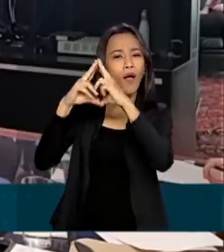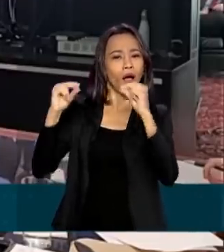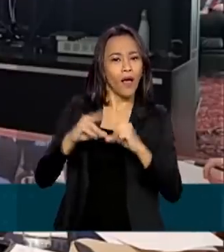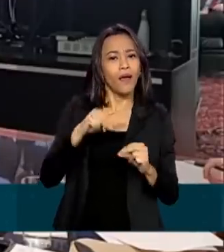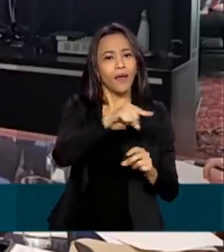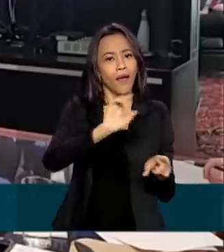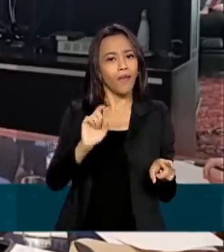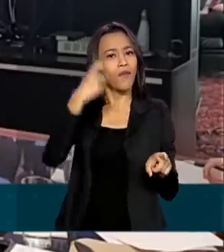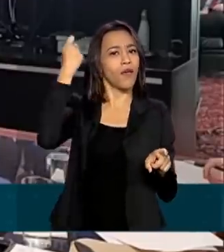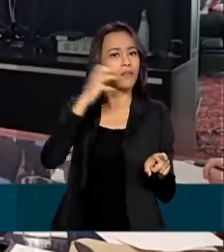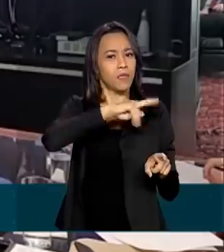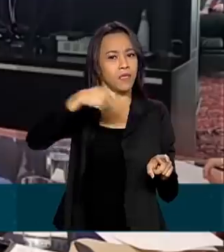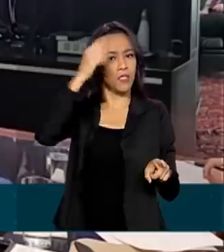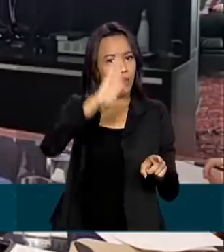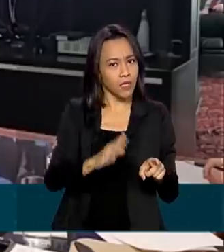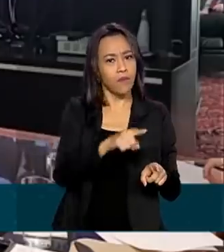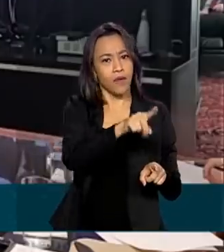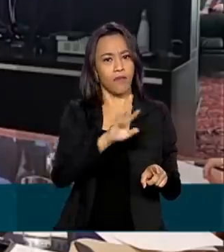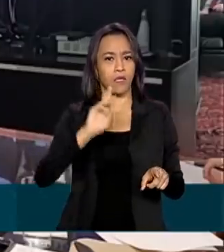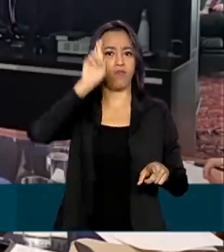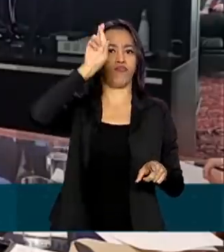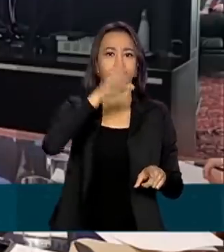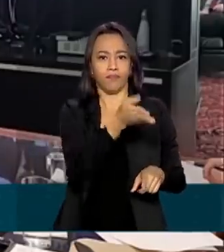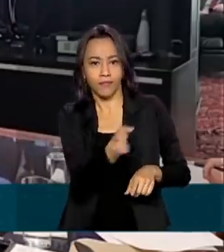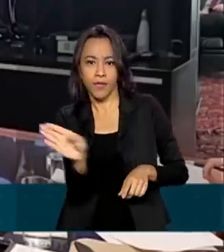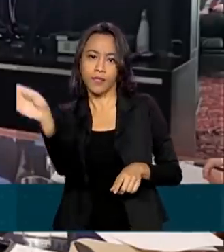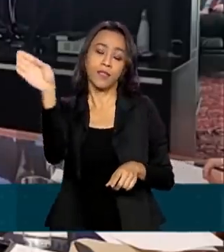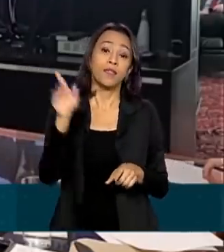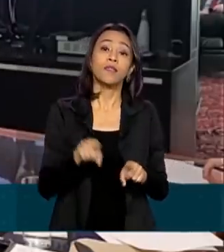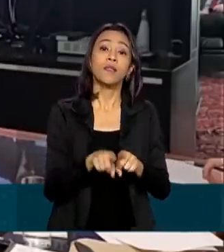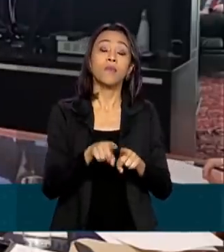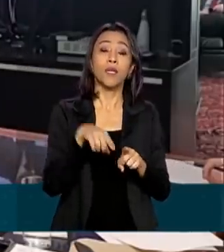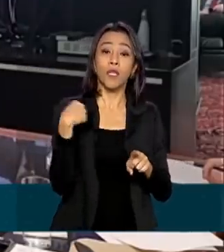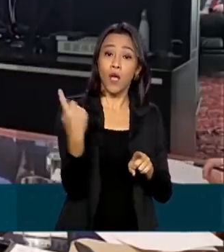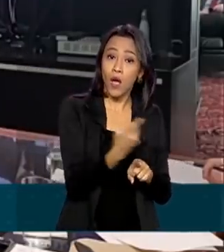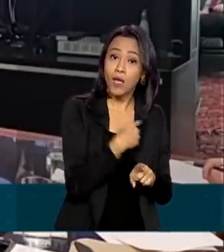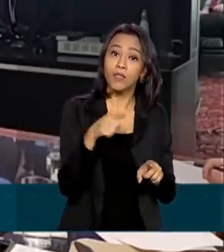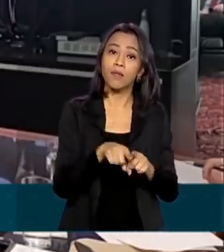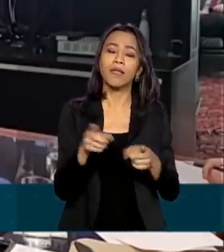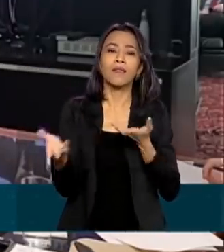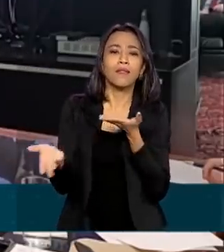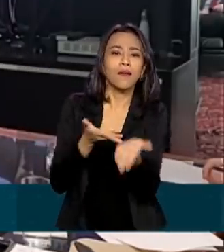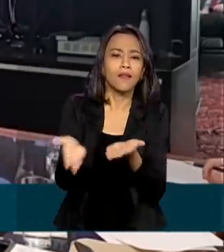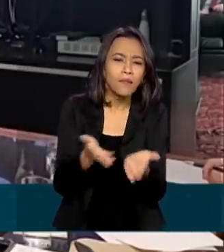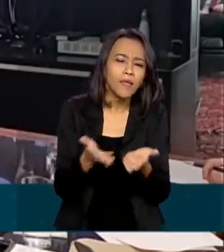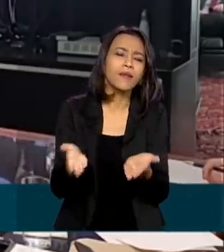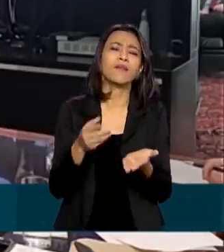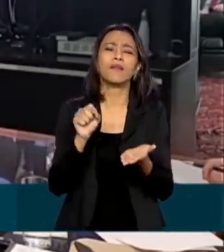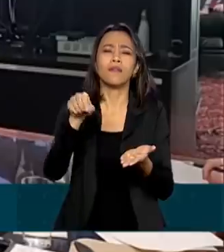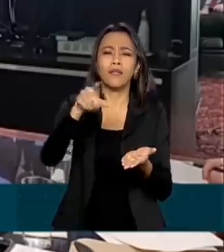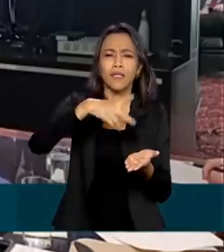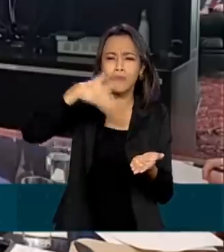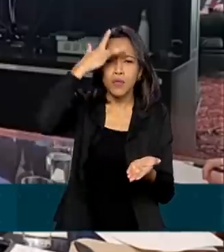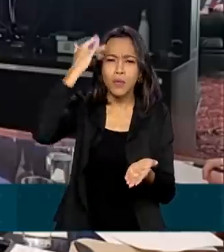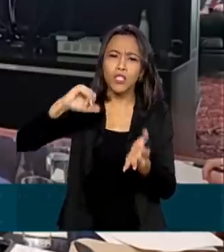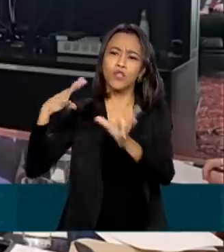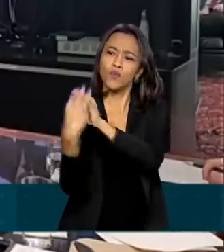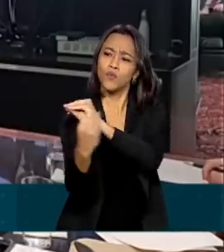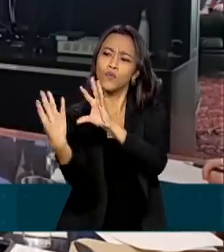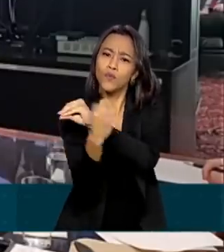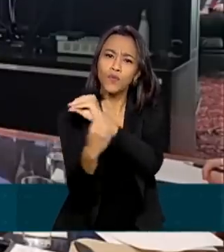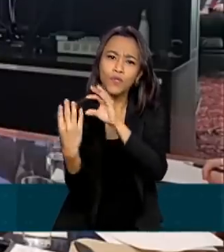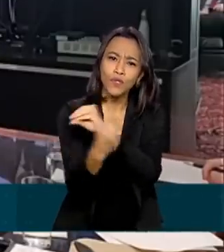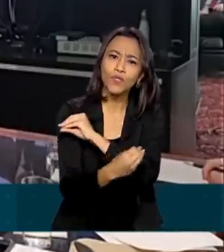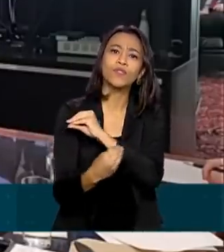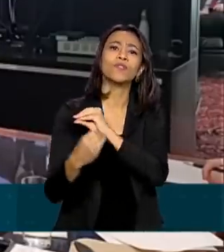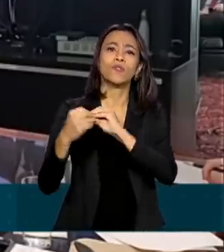Brasil já vinha contribuindo com medicamentos para o tratamento do grande número de refugiados que o Líbano generosamente acolhe em